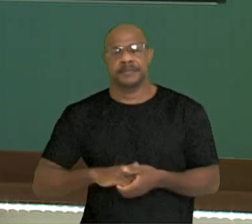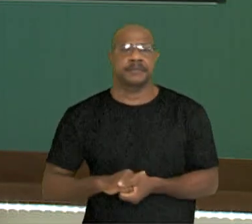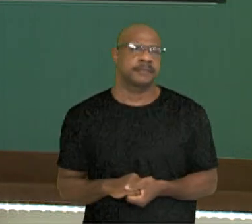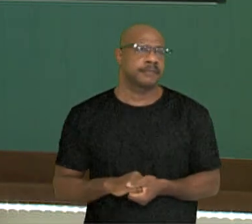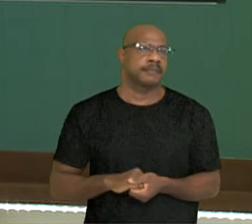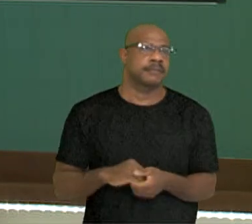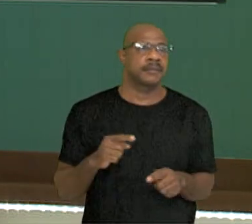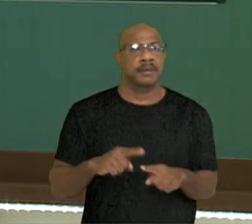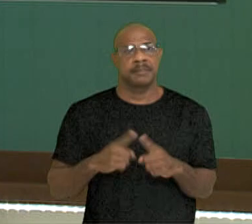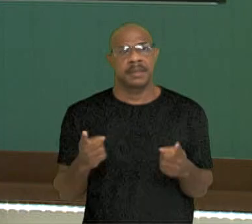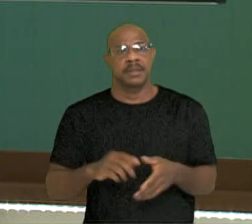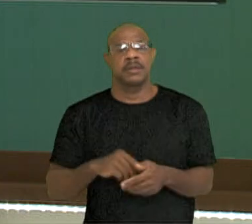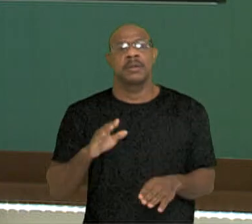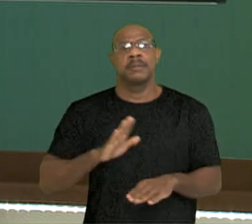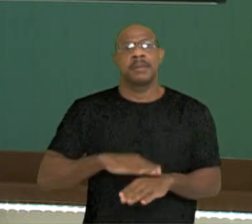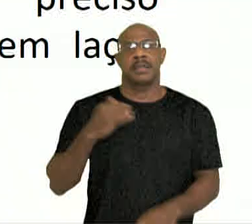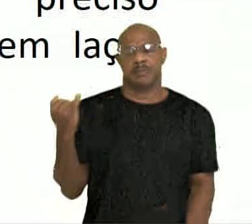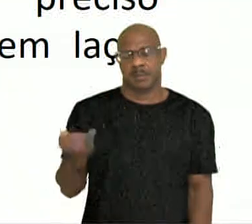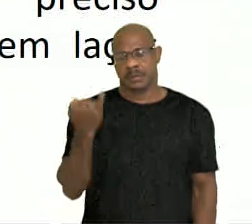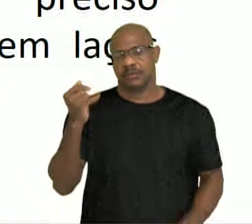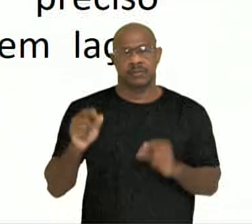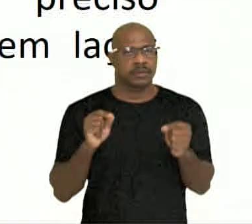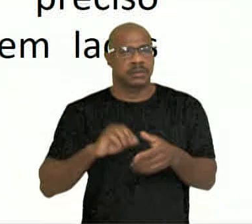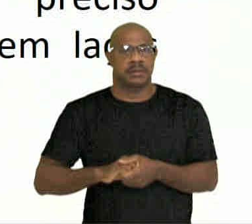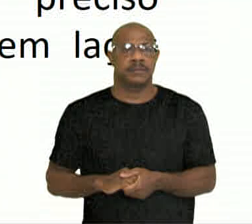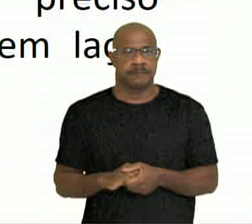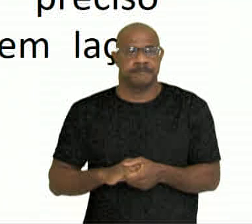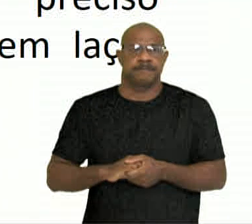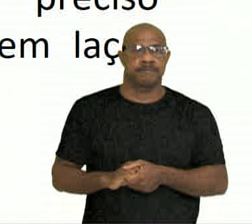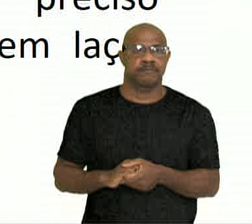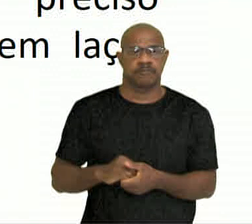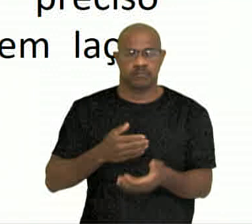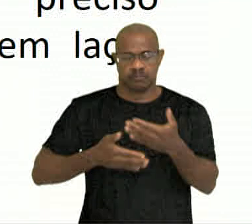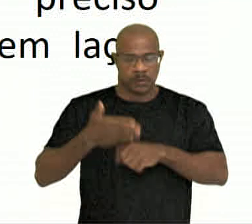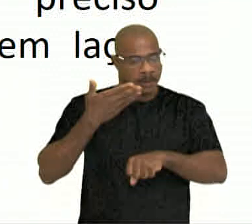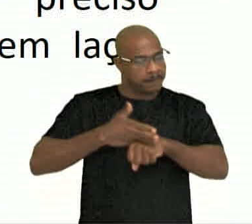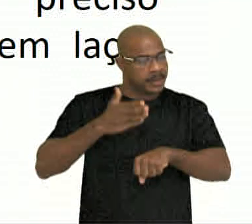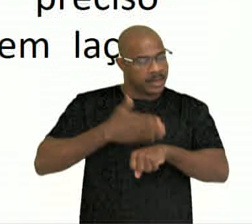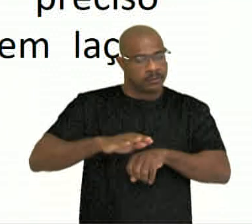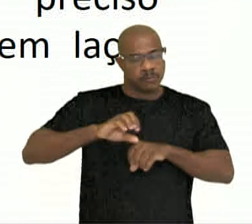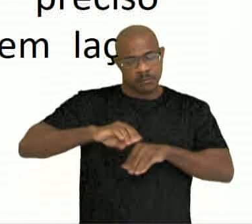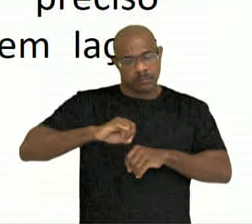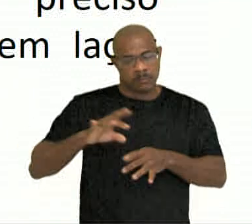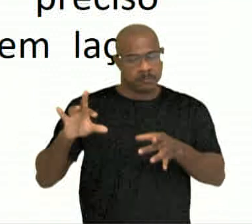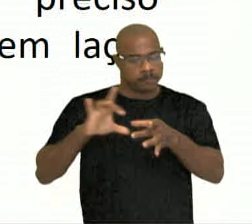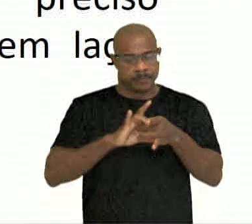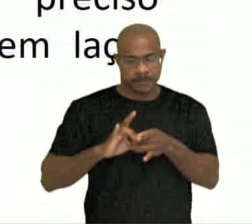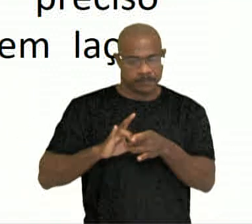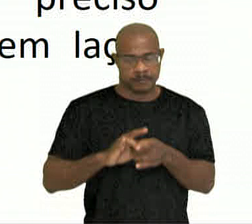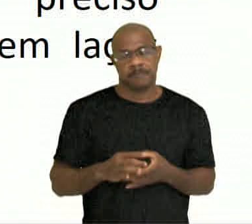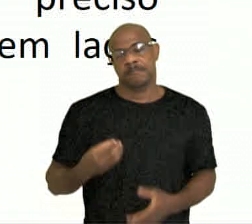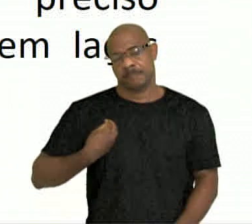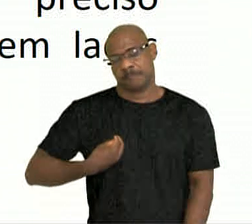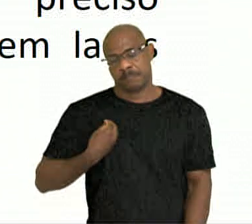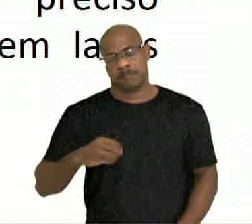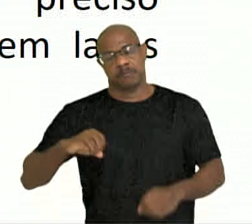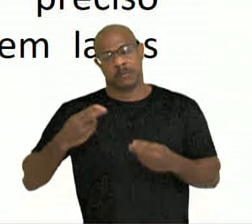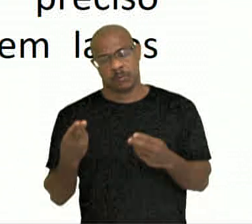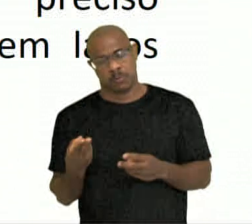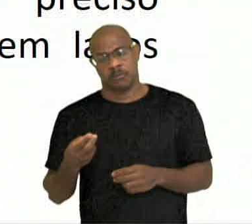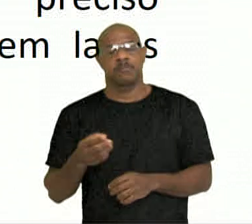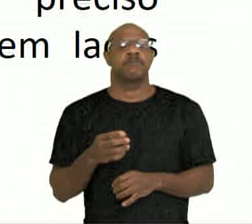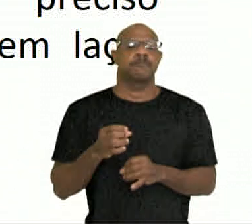Porém, o mais importante será humanizar as práticas de ensino, no presencial ou no virtual.